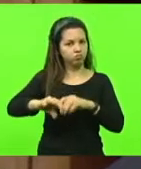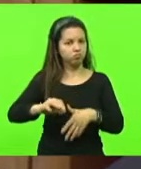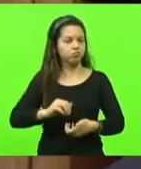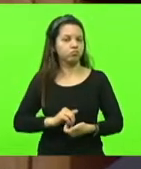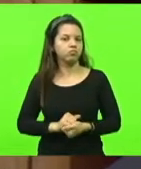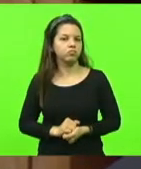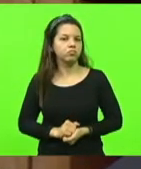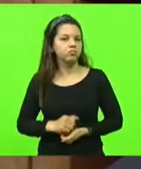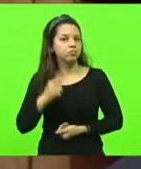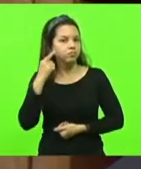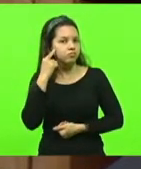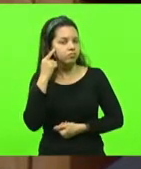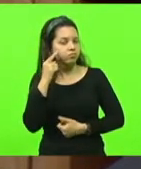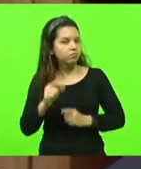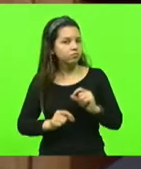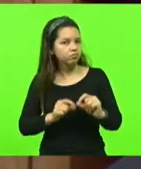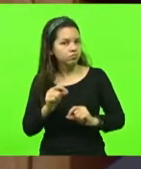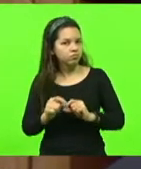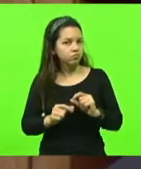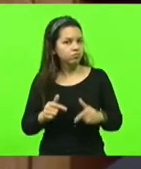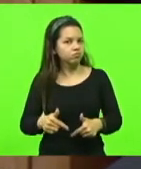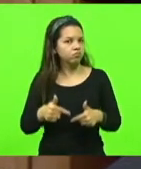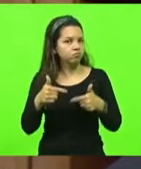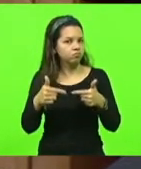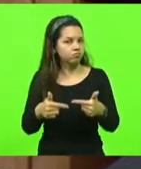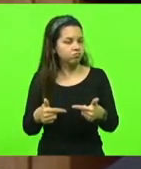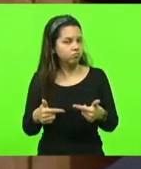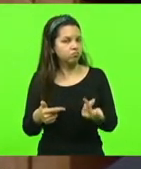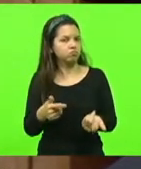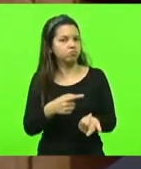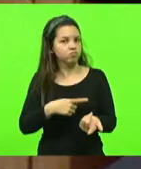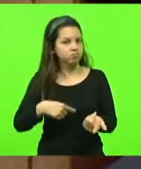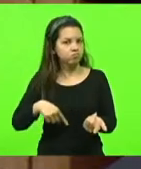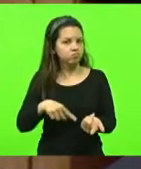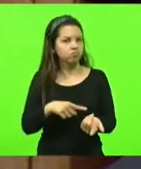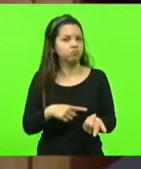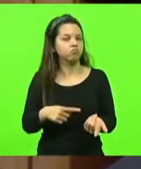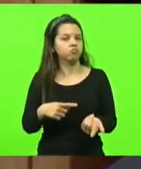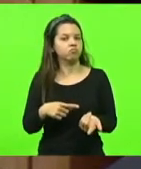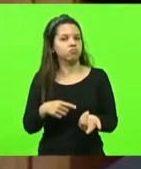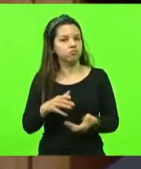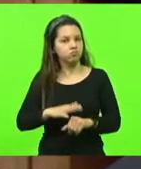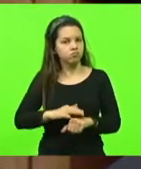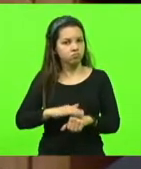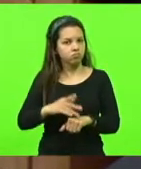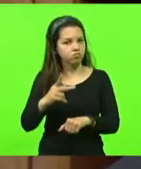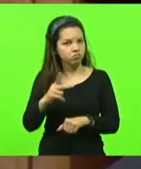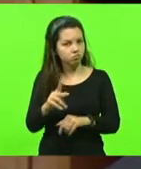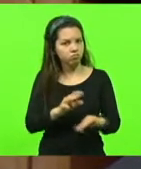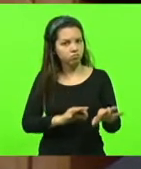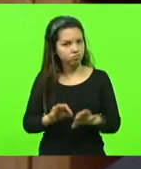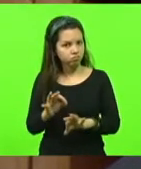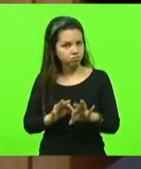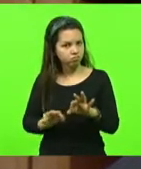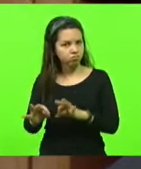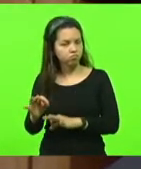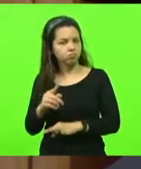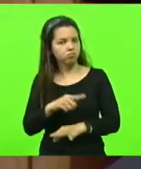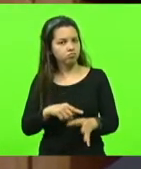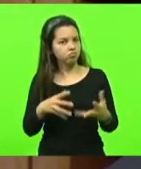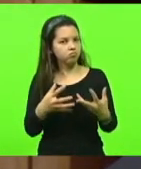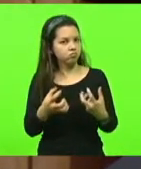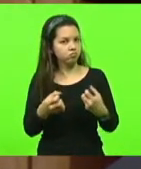penso, Lu, que essa iniciativa que nós tomamos e que nasceu de ti, nós apenas amparamos a tua